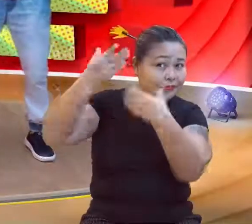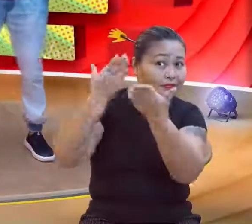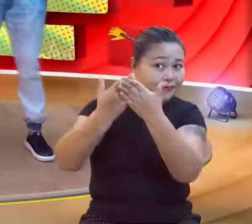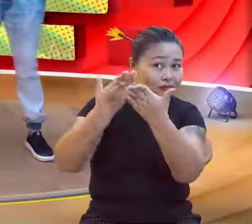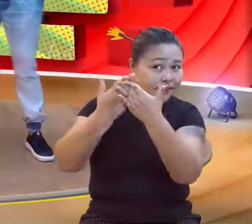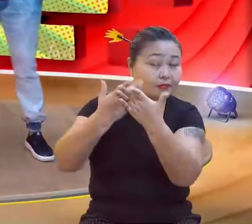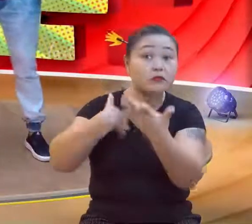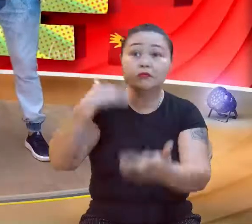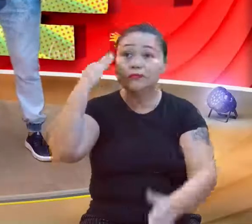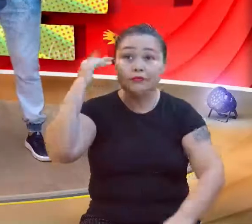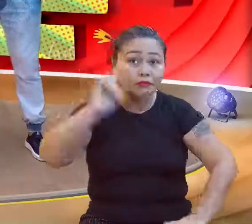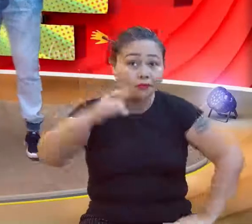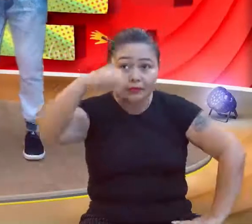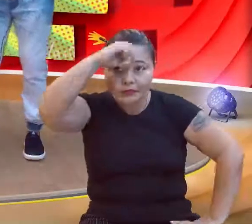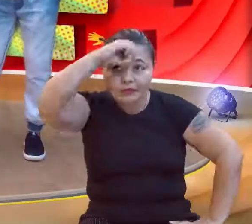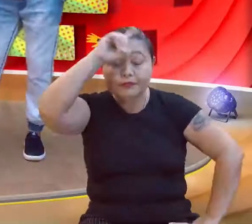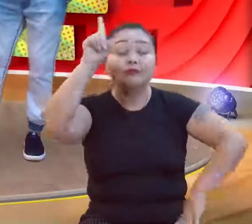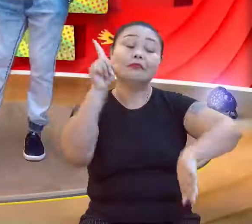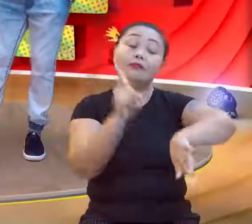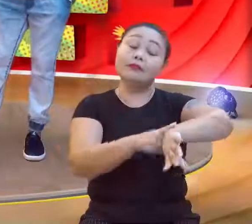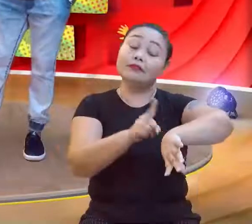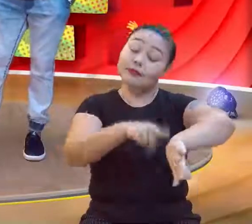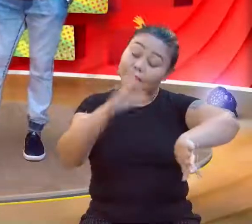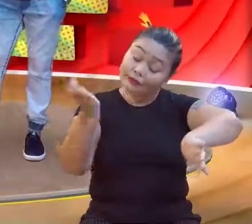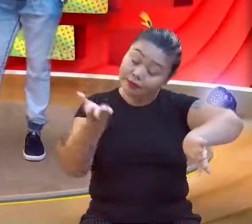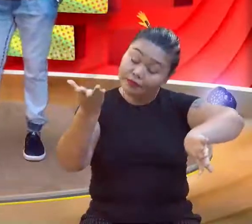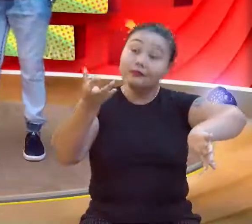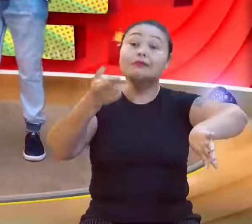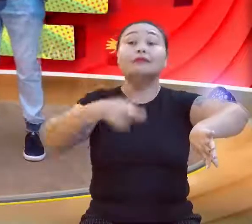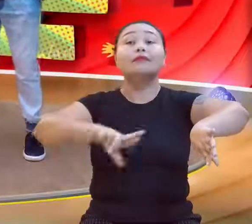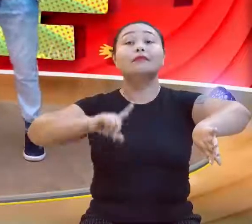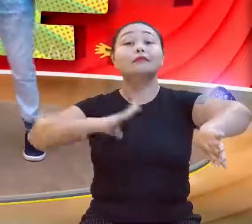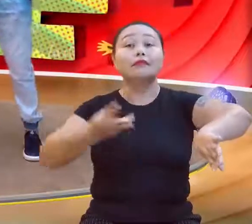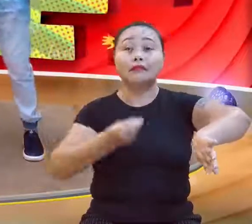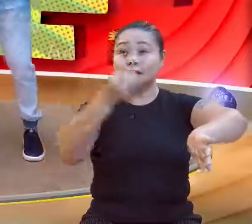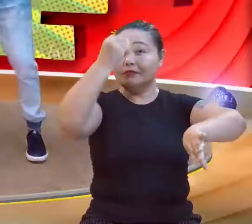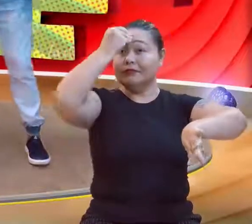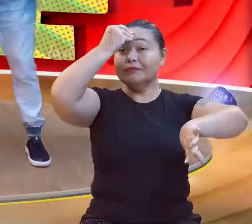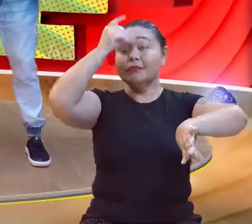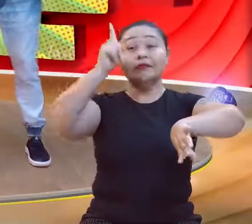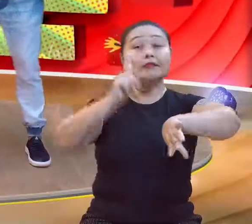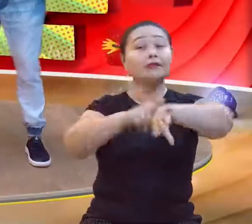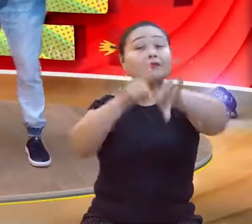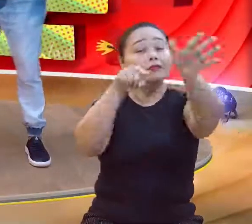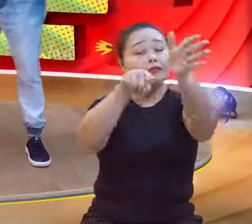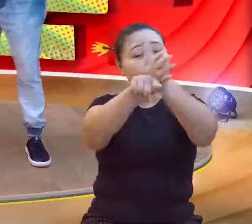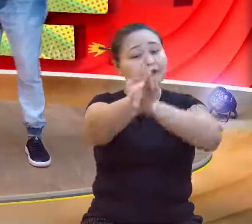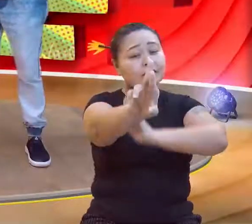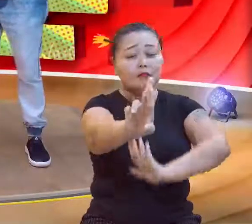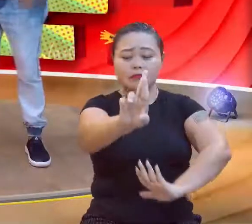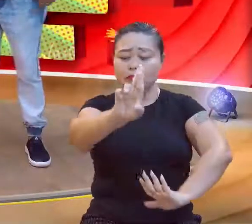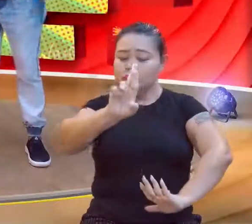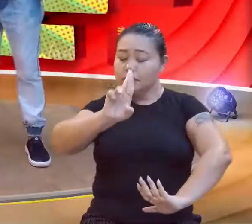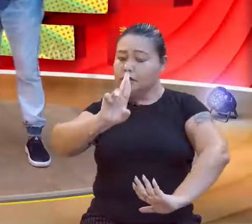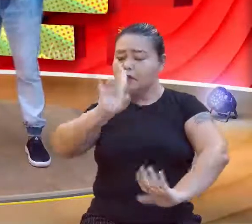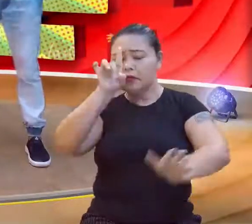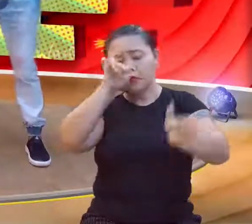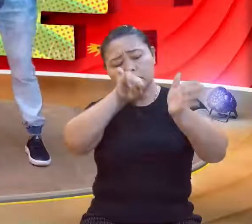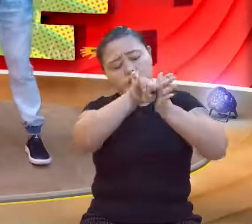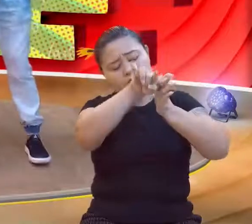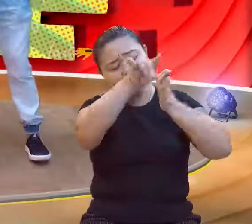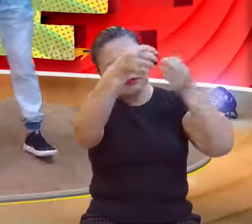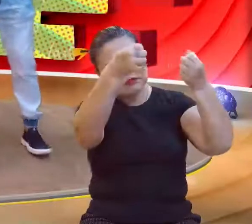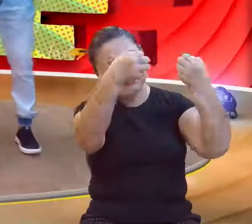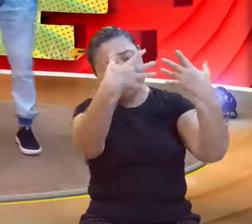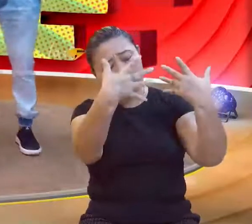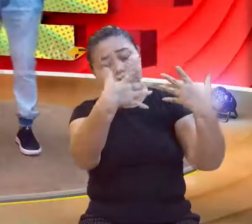você não entendeu, a hora é agora de recuperar. Porque à medida que a gente vai fazendo o quiz, né, professor Mamal? A já vai respondendo, explicando. Isso aí, é uma